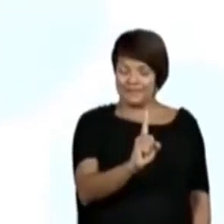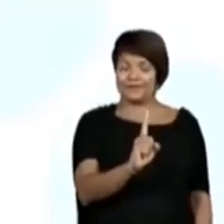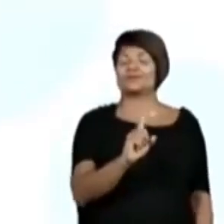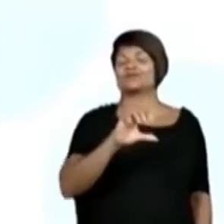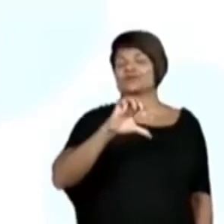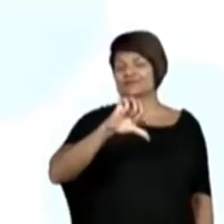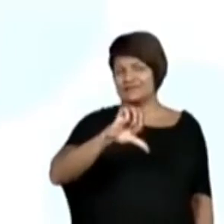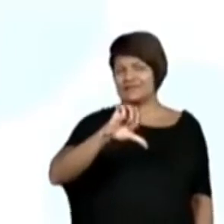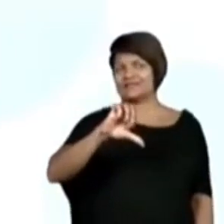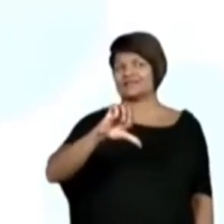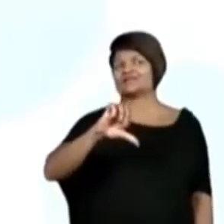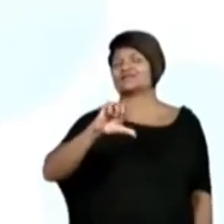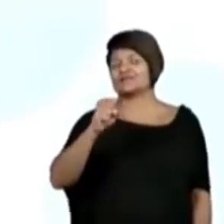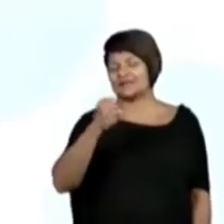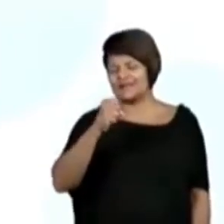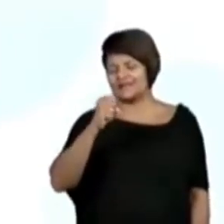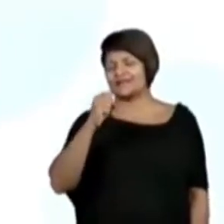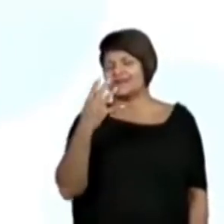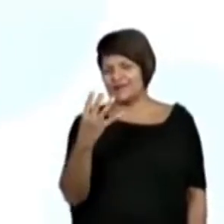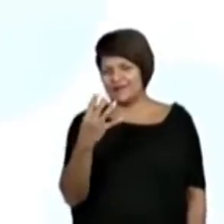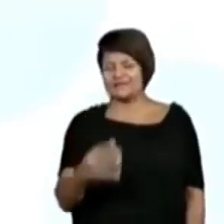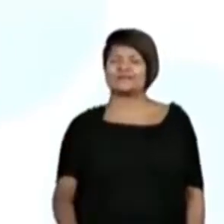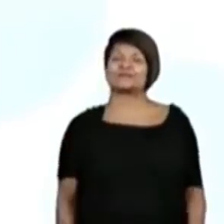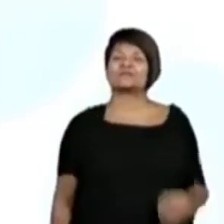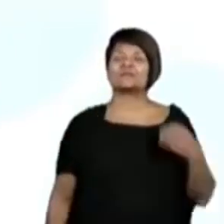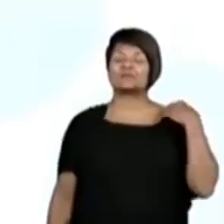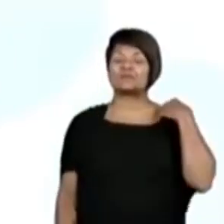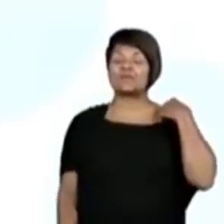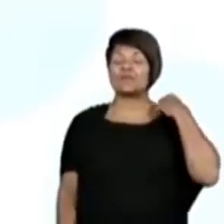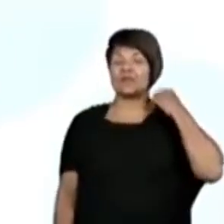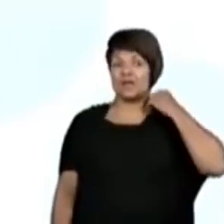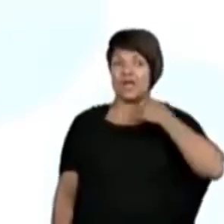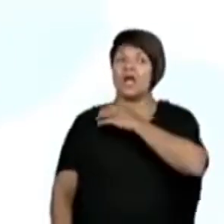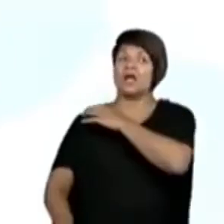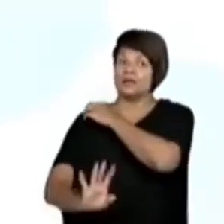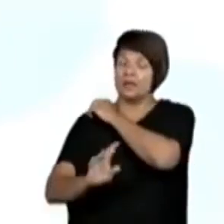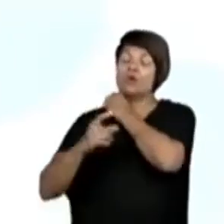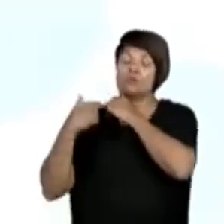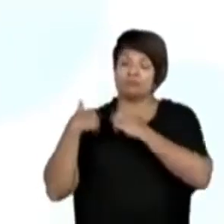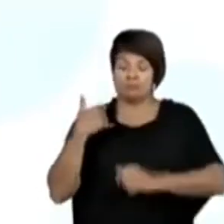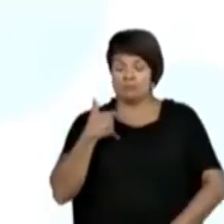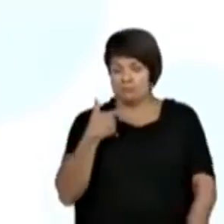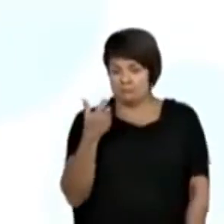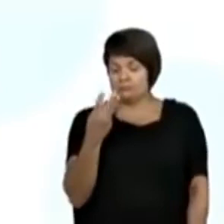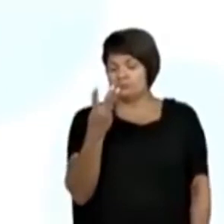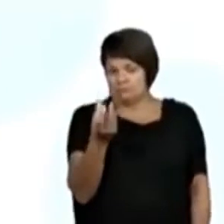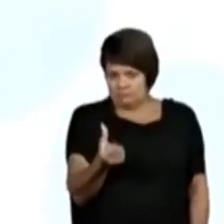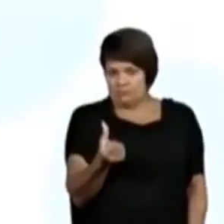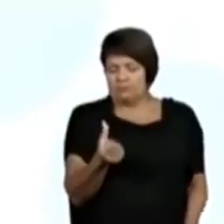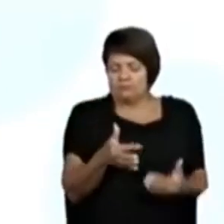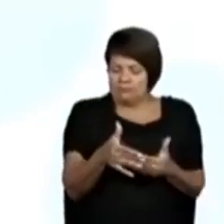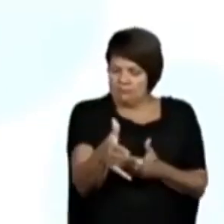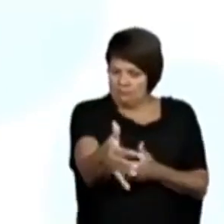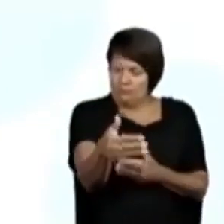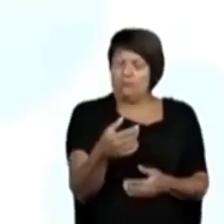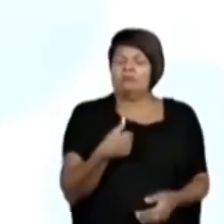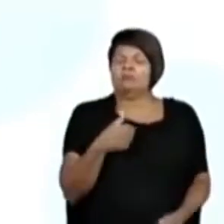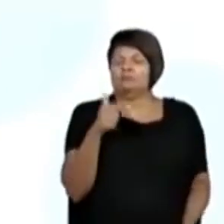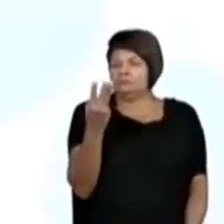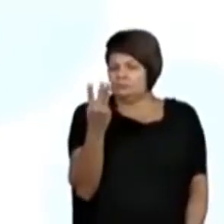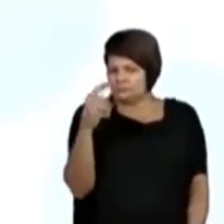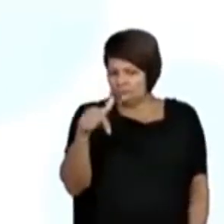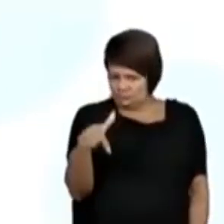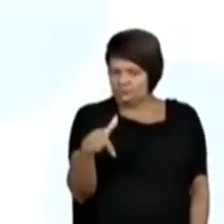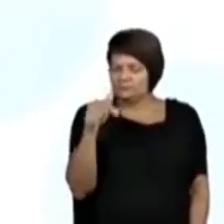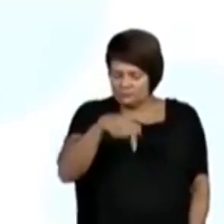1984, tá bom? Então, olha só. Eu tenho 36 anos. No próximo ano, completarei 37, que é